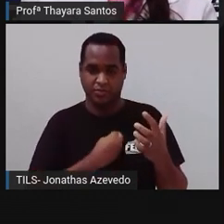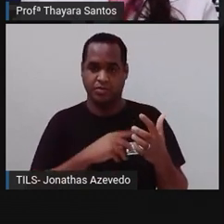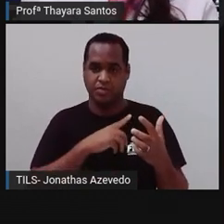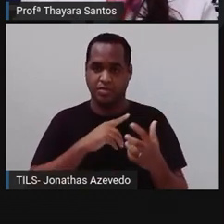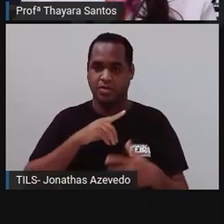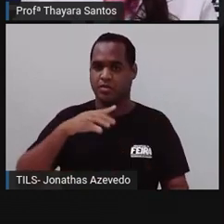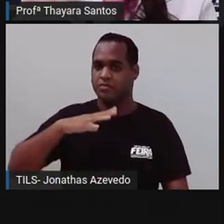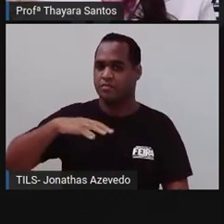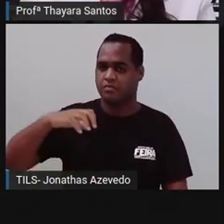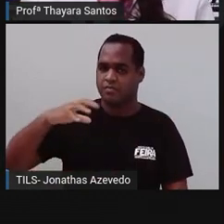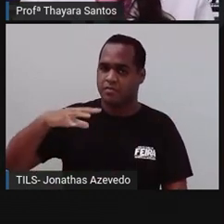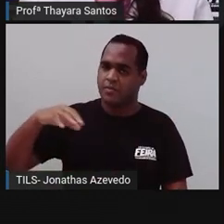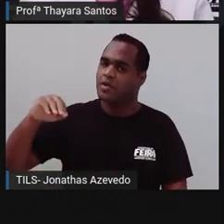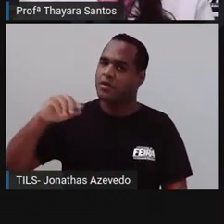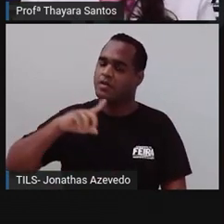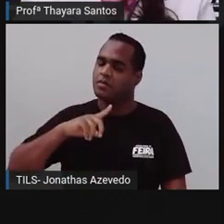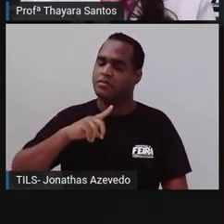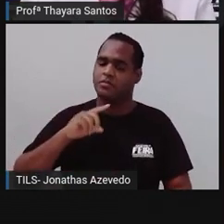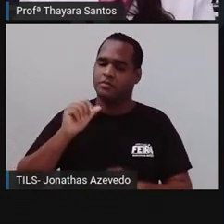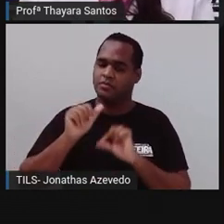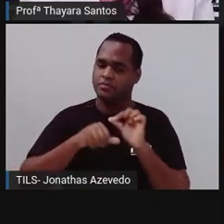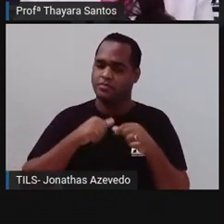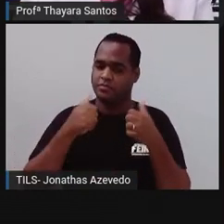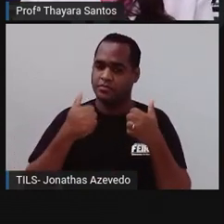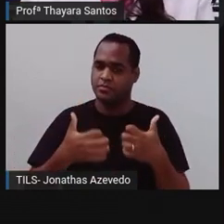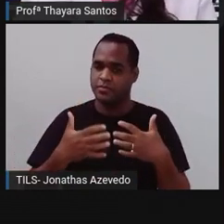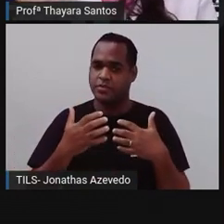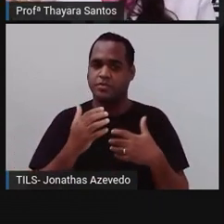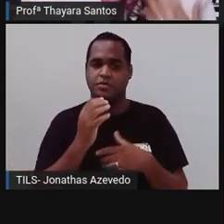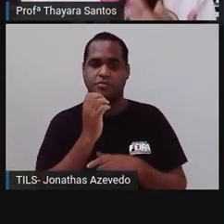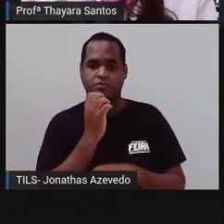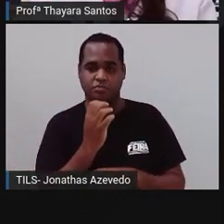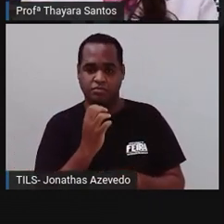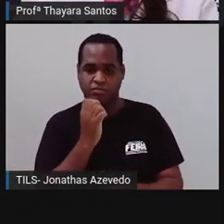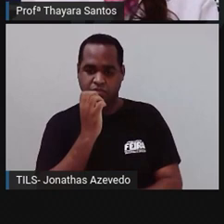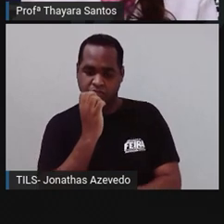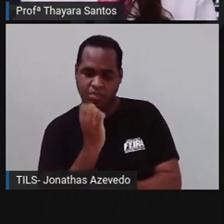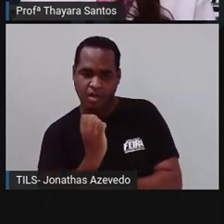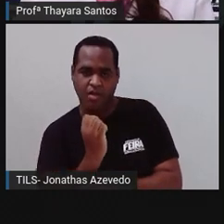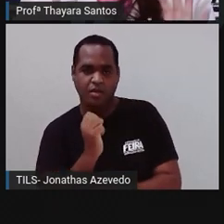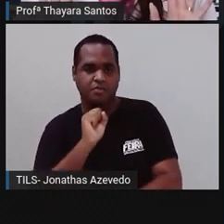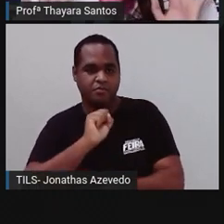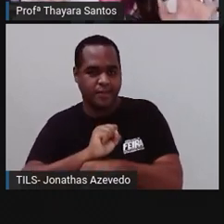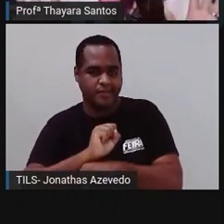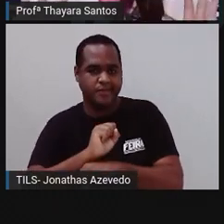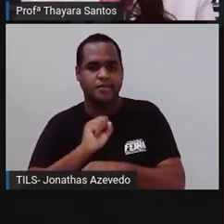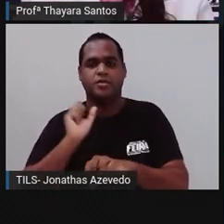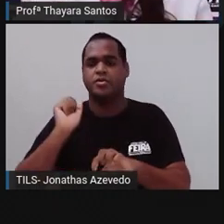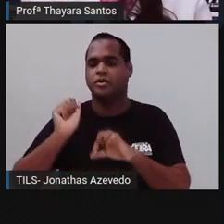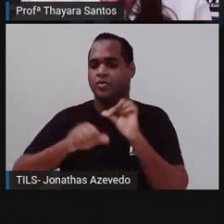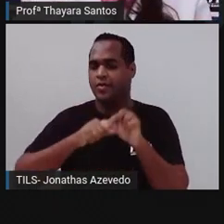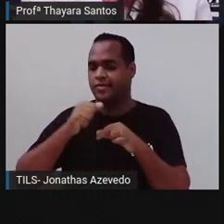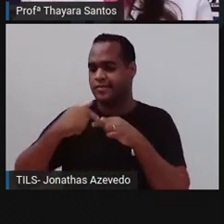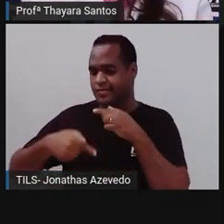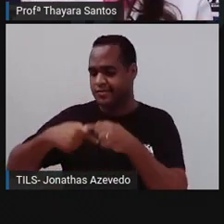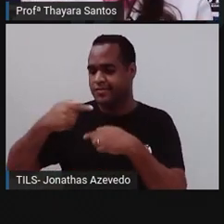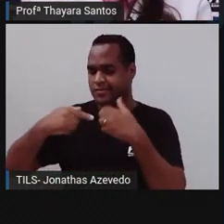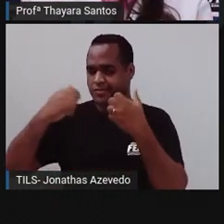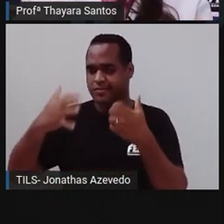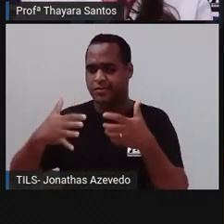medusa e outra parte da vida eles passam na forma de pólipo. É o que a chama de alternância de gerações. A gente vai ver daqui a pouquinho.